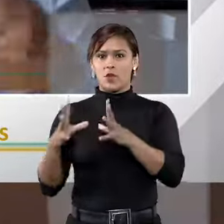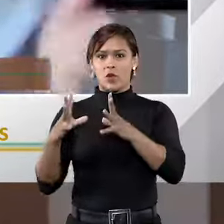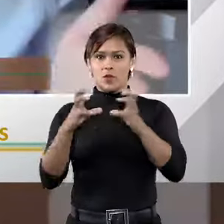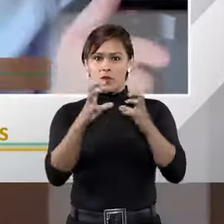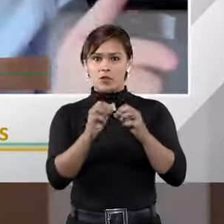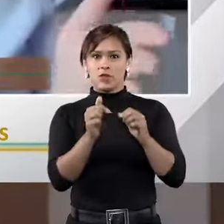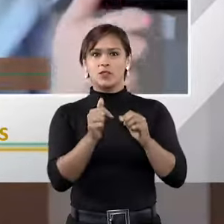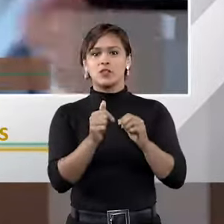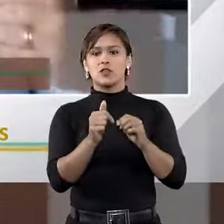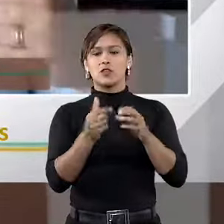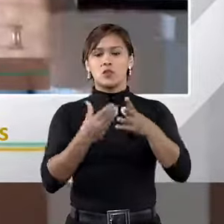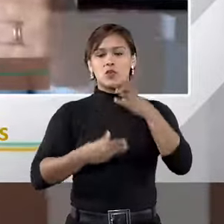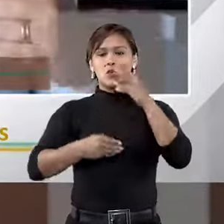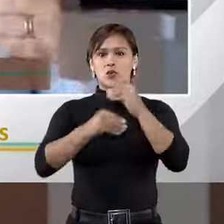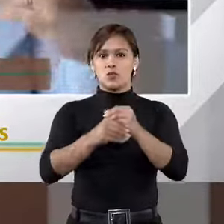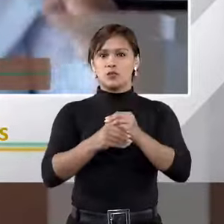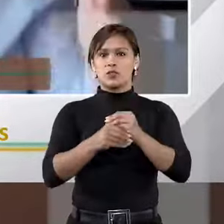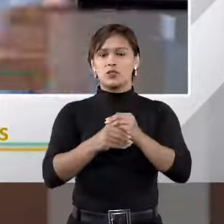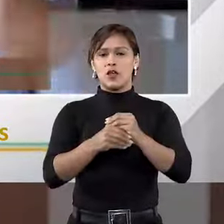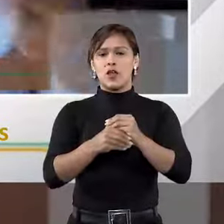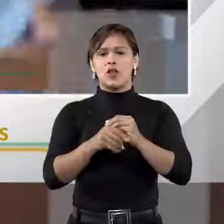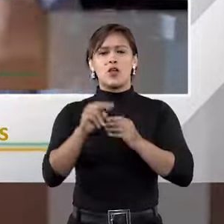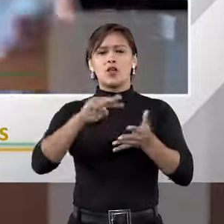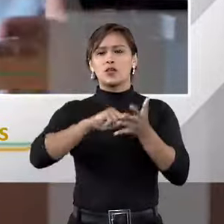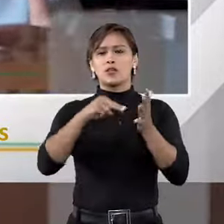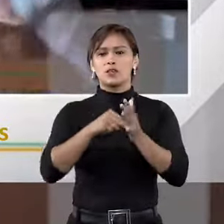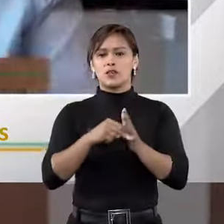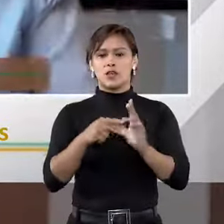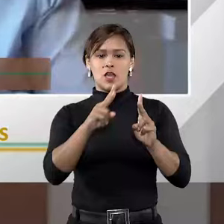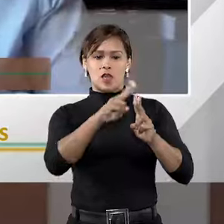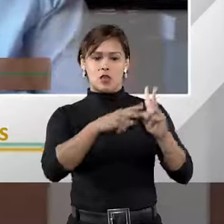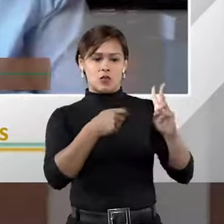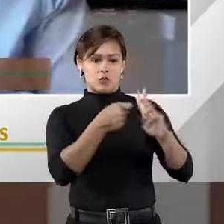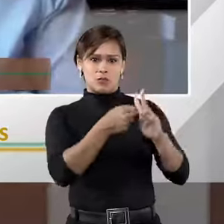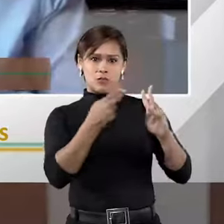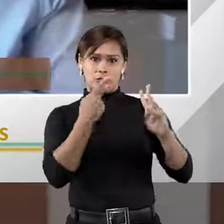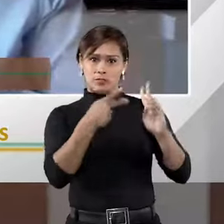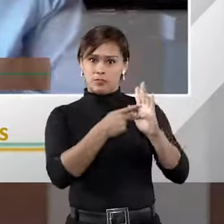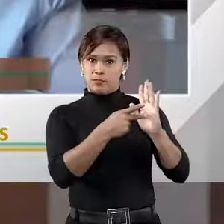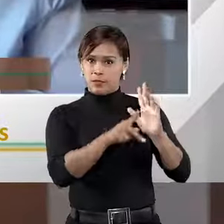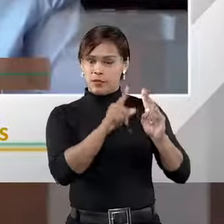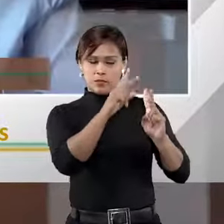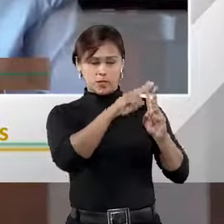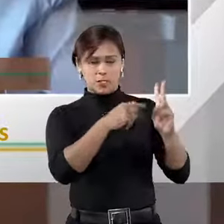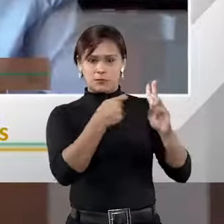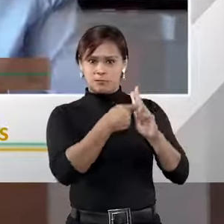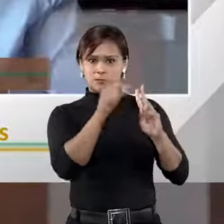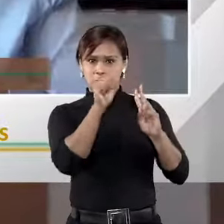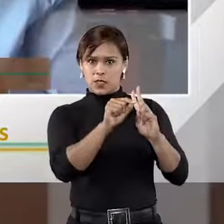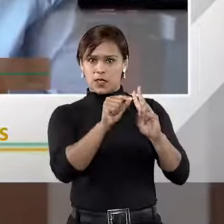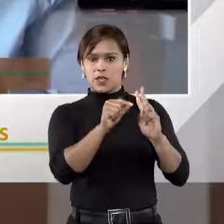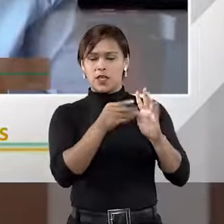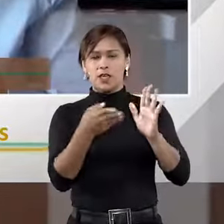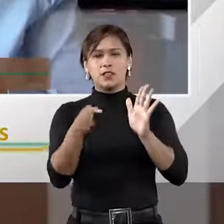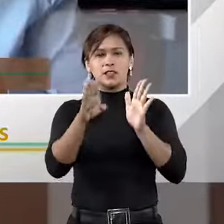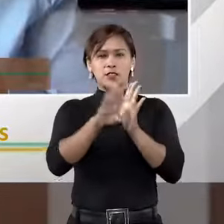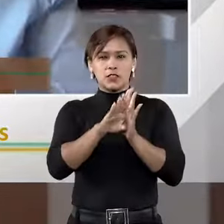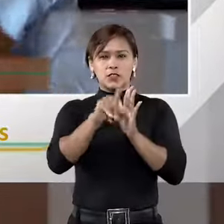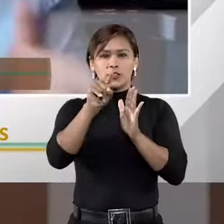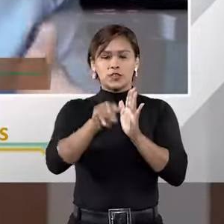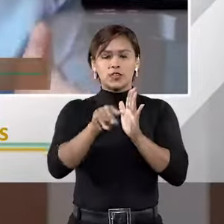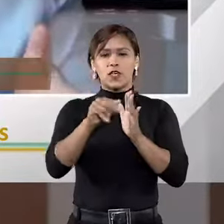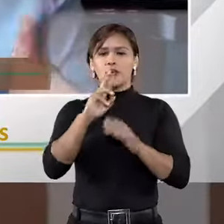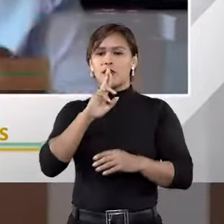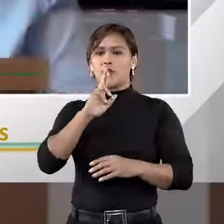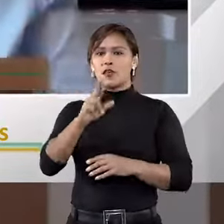por autocomposição. O que é a autocomposição? Os próprios sujeitos, os próprios sujeitos, eles chegam à